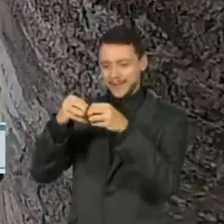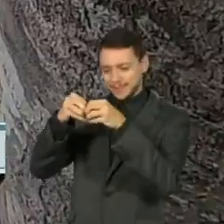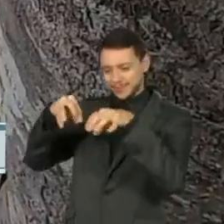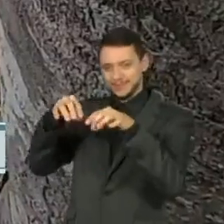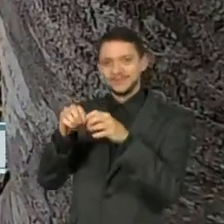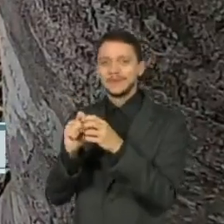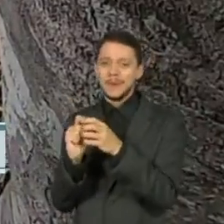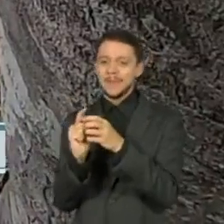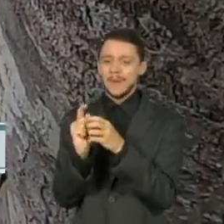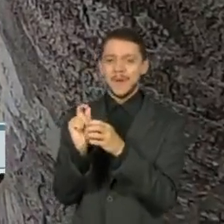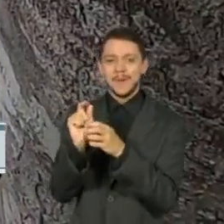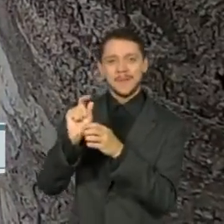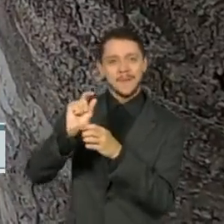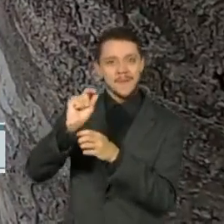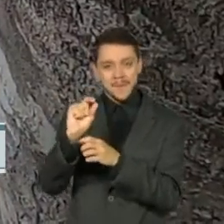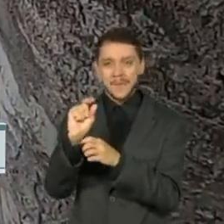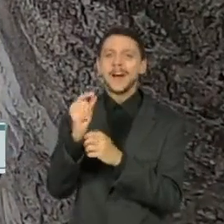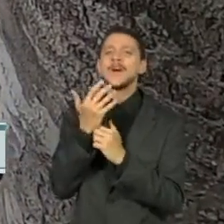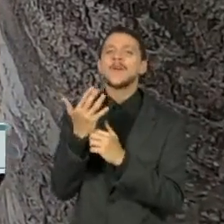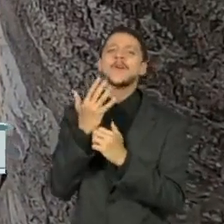branquinho no começo da vida.